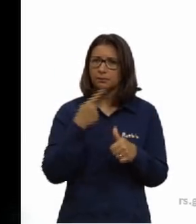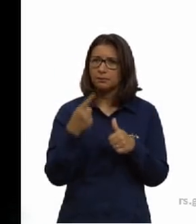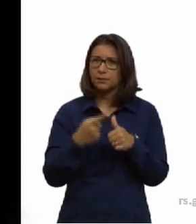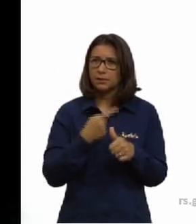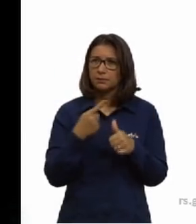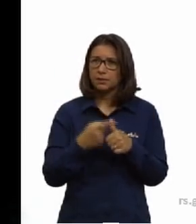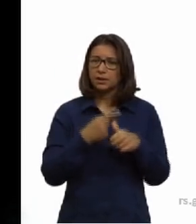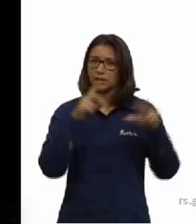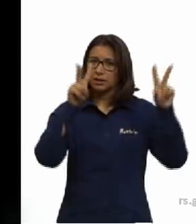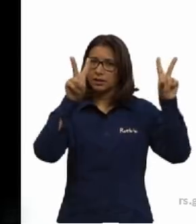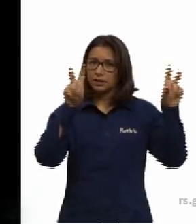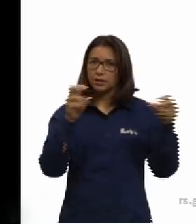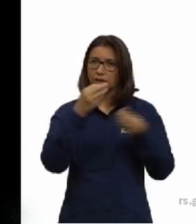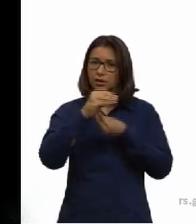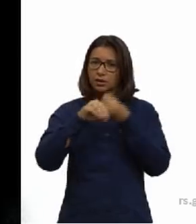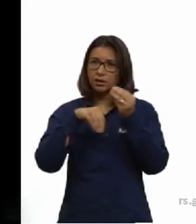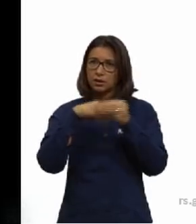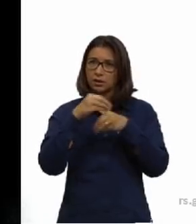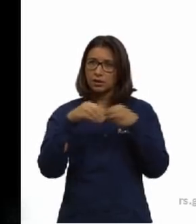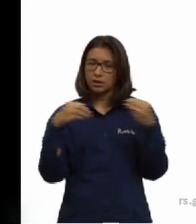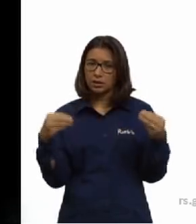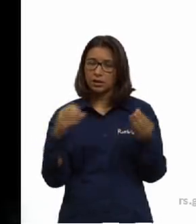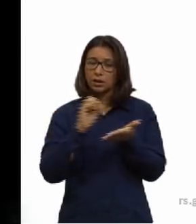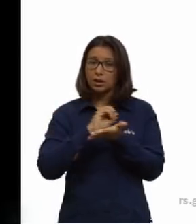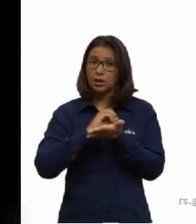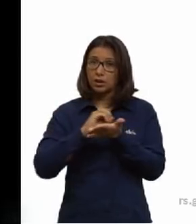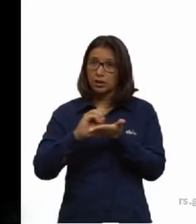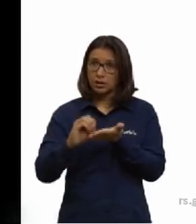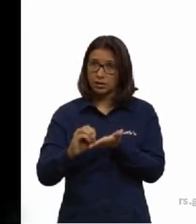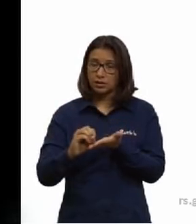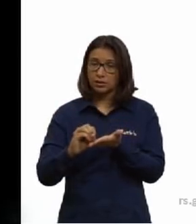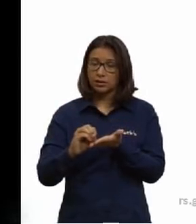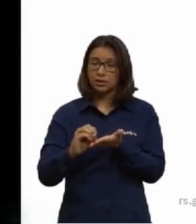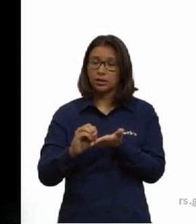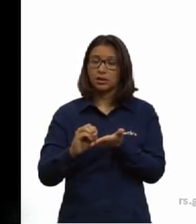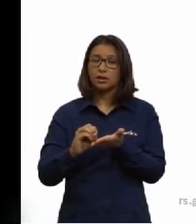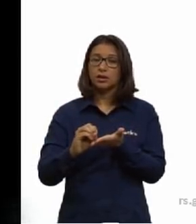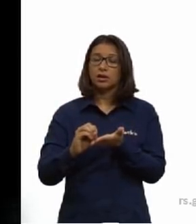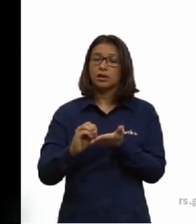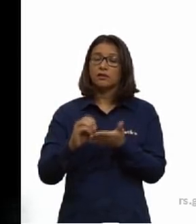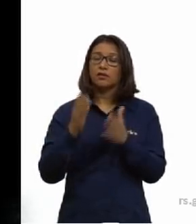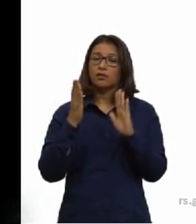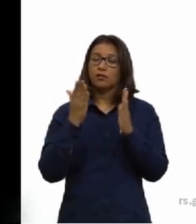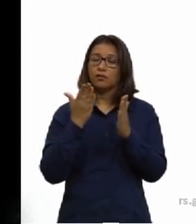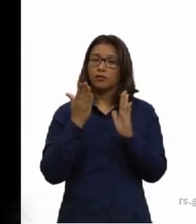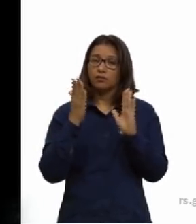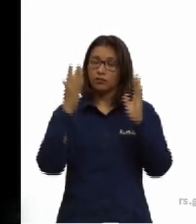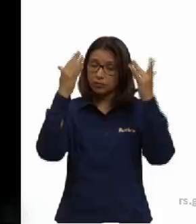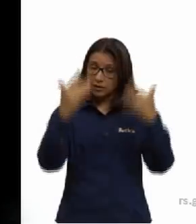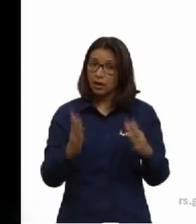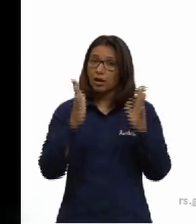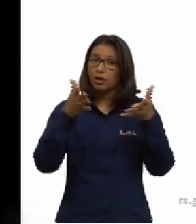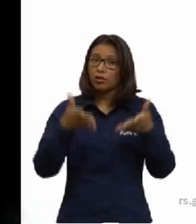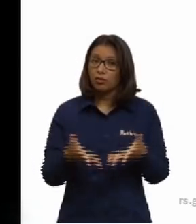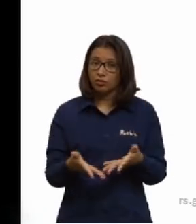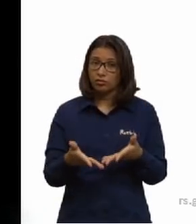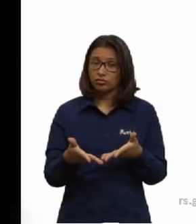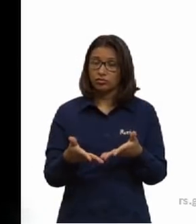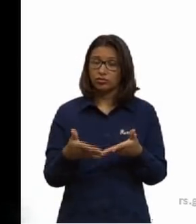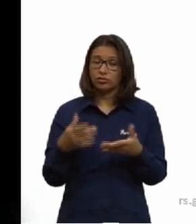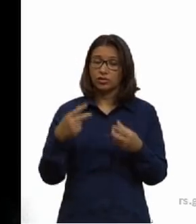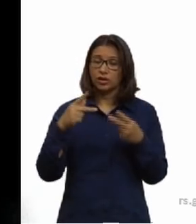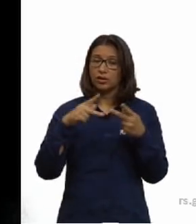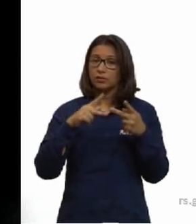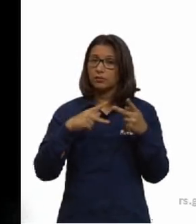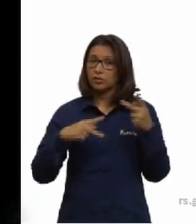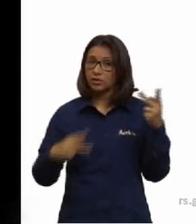substância orgânica das cinco que a gente vai estar falando hoje. Então, as proteínas são o quê? São